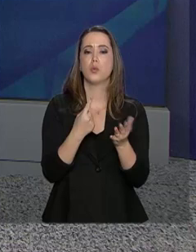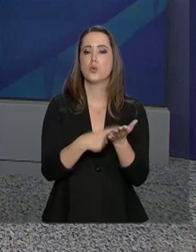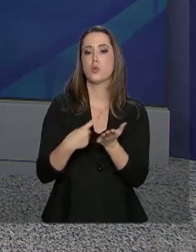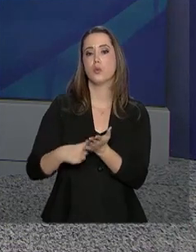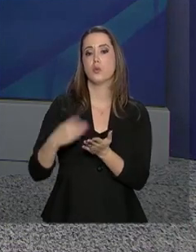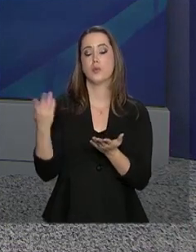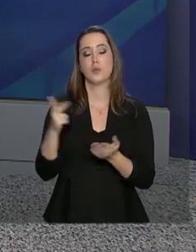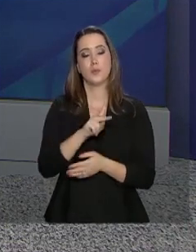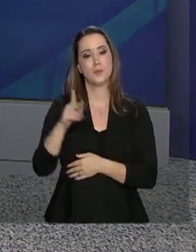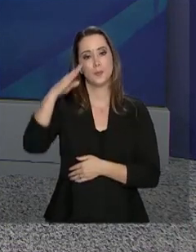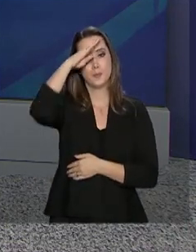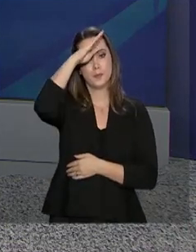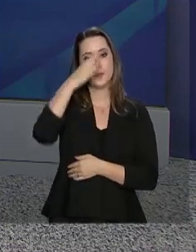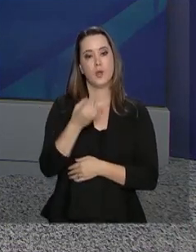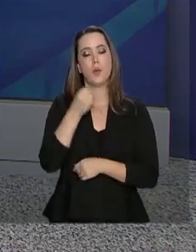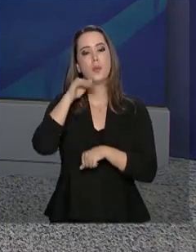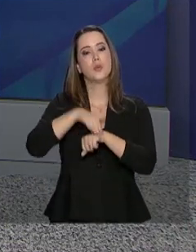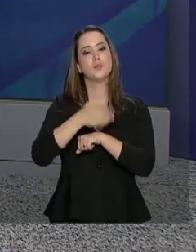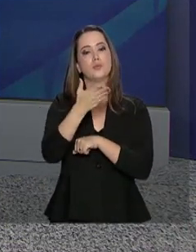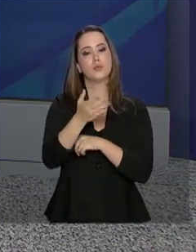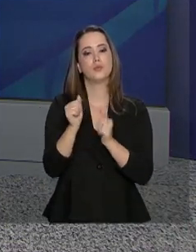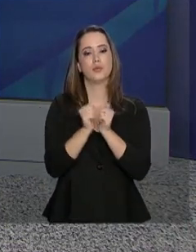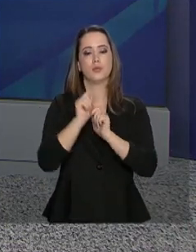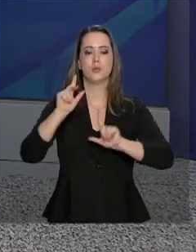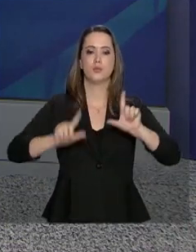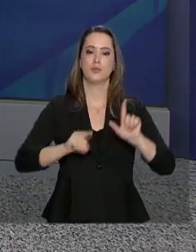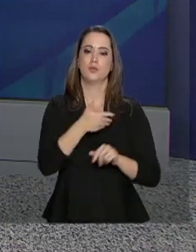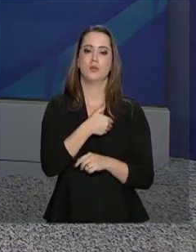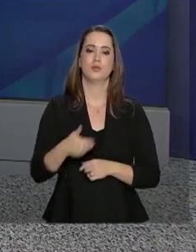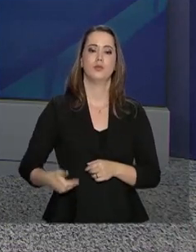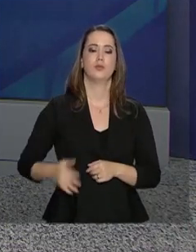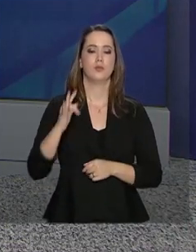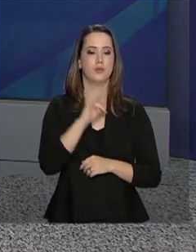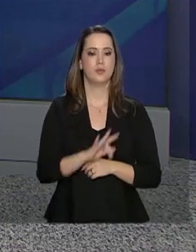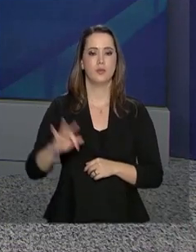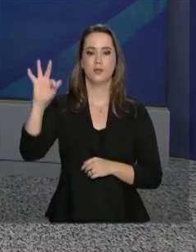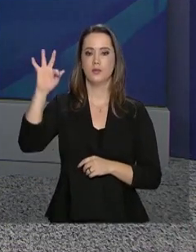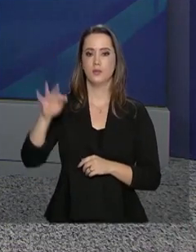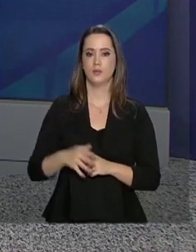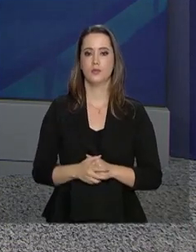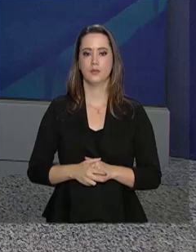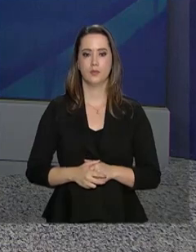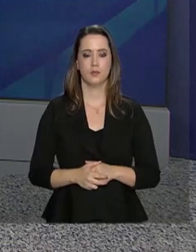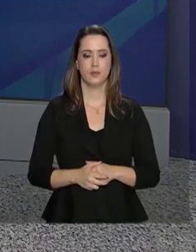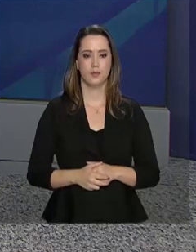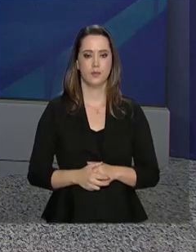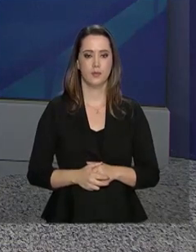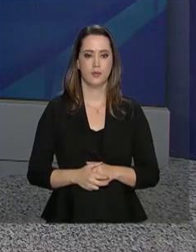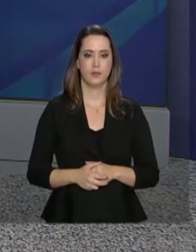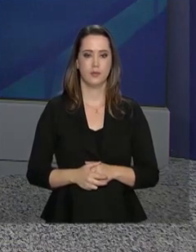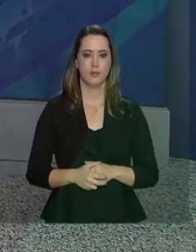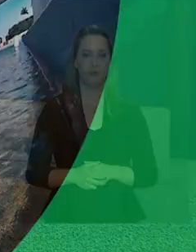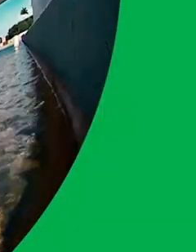hoje do Presidente da República. Uma boa noite para você e continue com a gente aqui na NBR, a TV do Governo Federal.